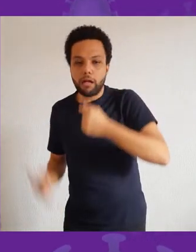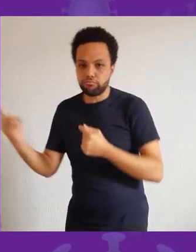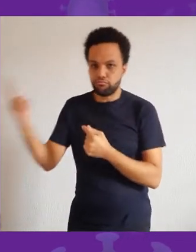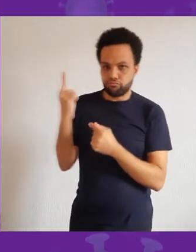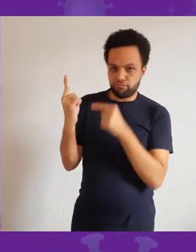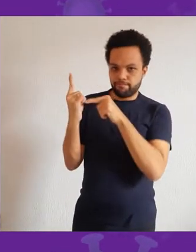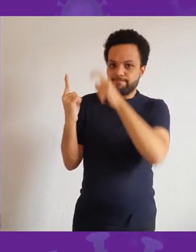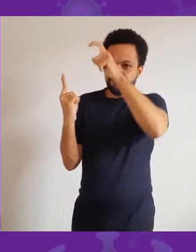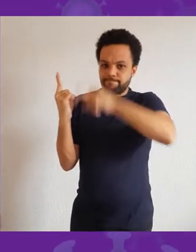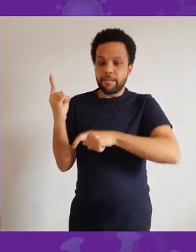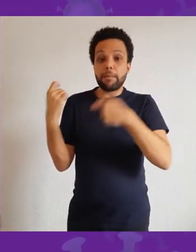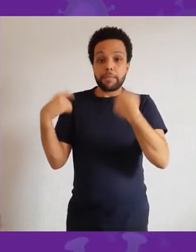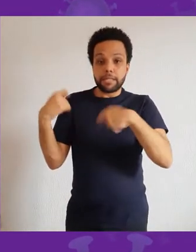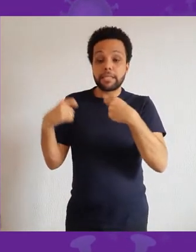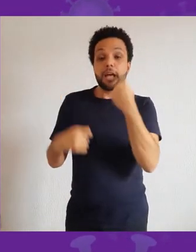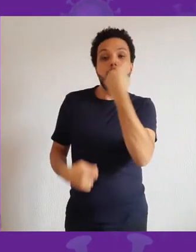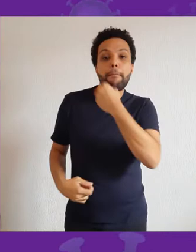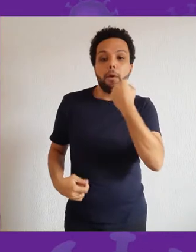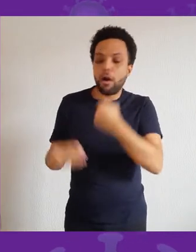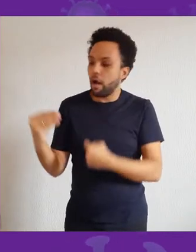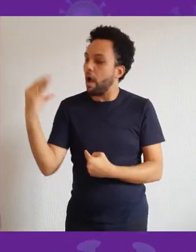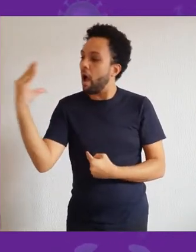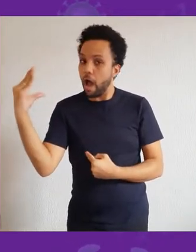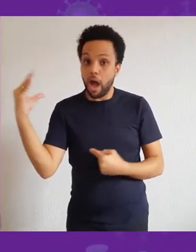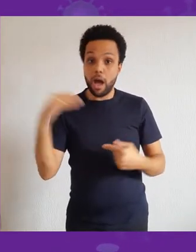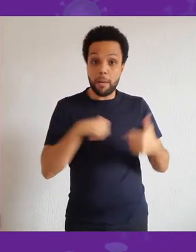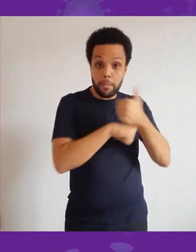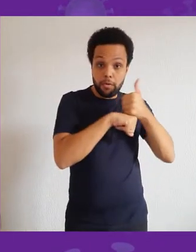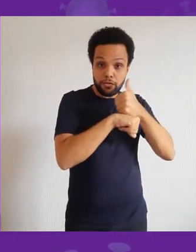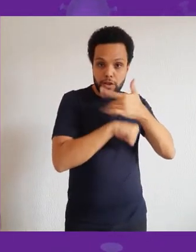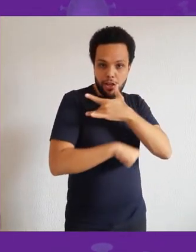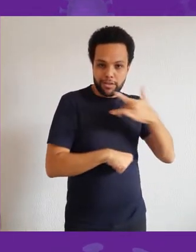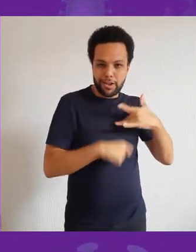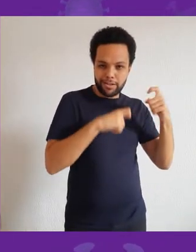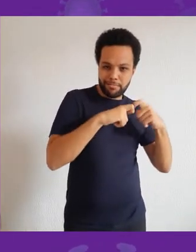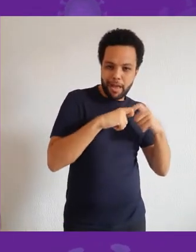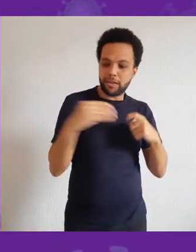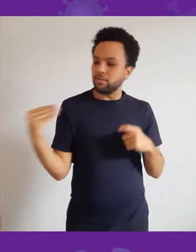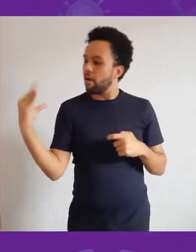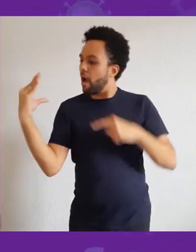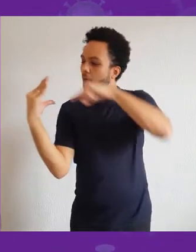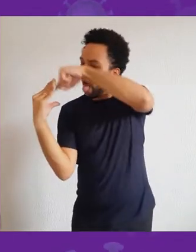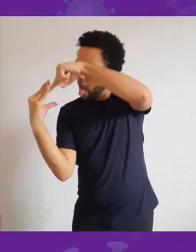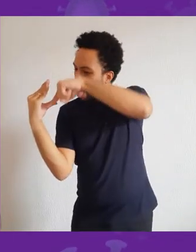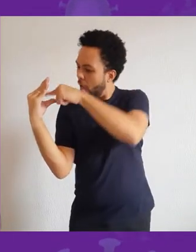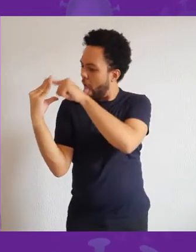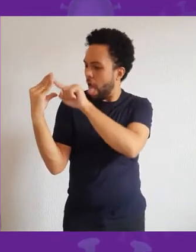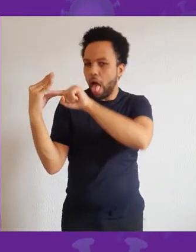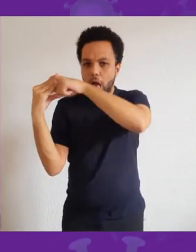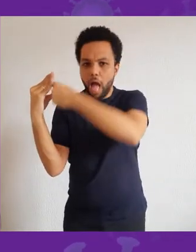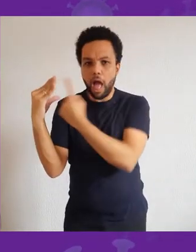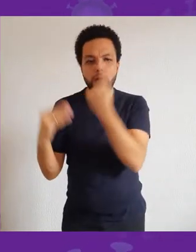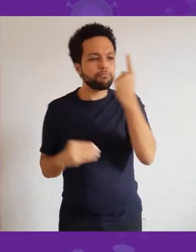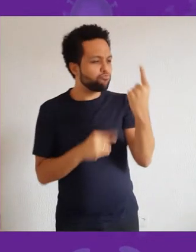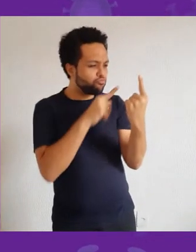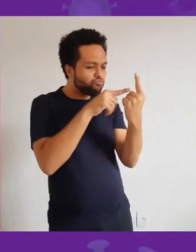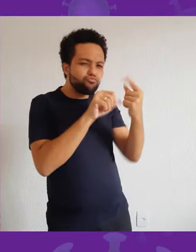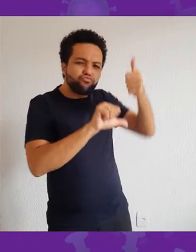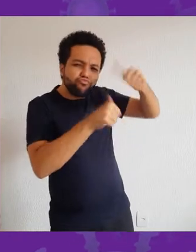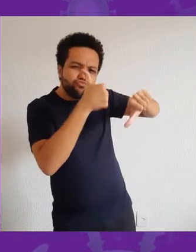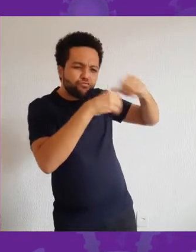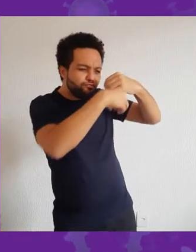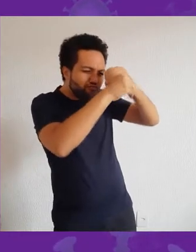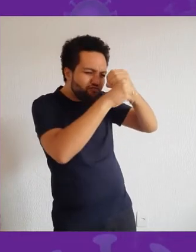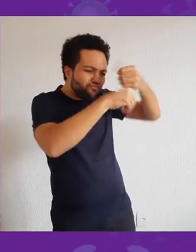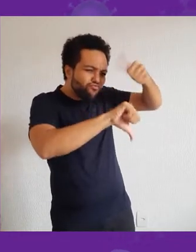Então, sem teste com problemas na notificação epidemiológica, a gente vai trabalhar sempre com um número subestimado de dados.